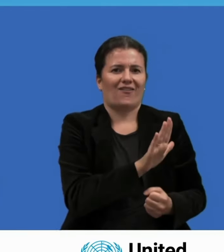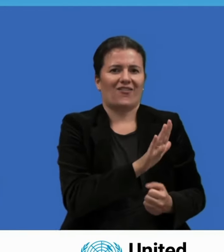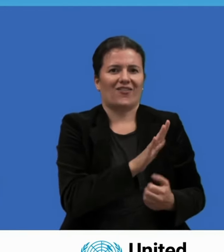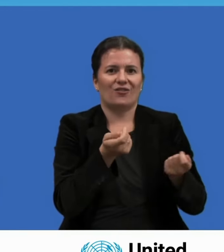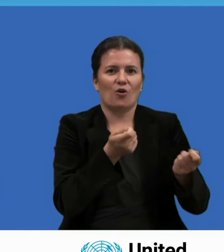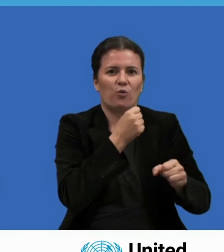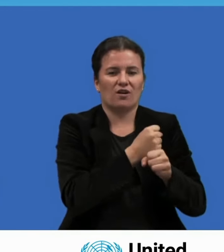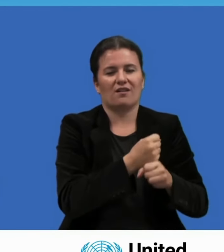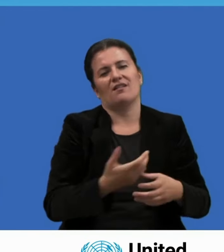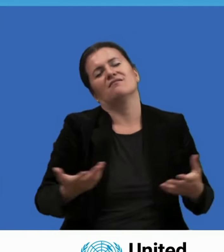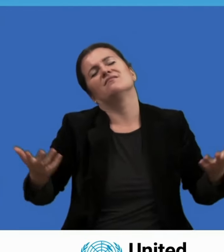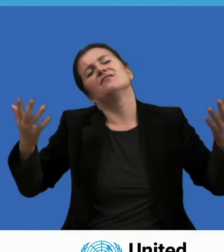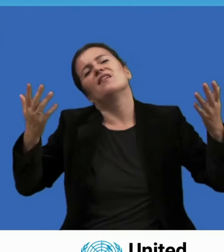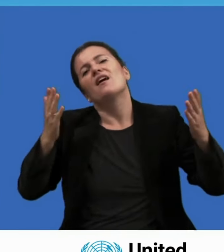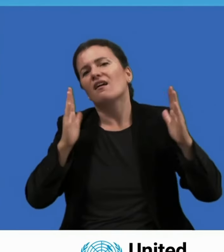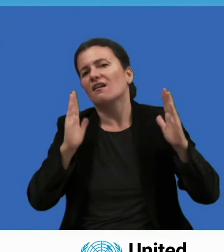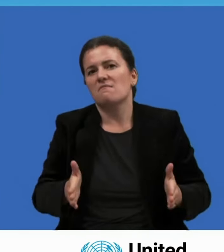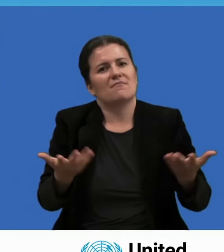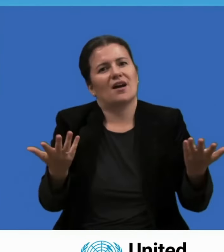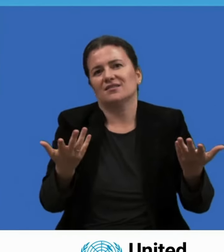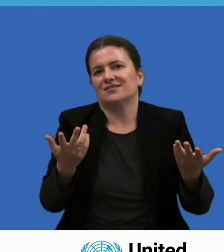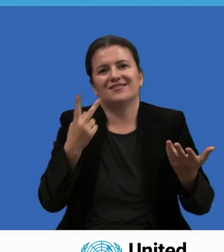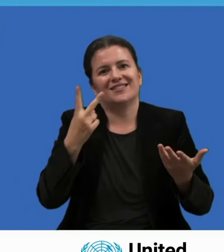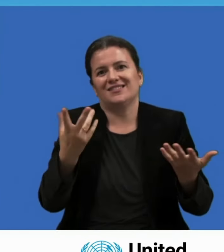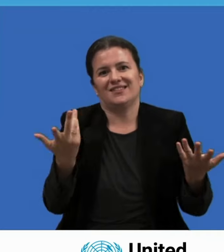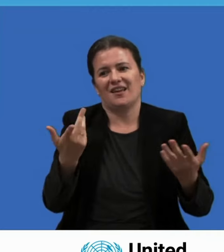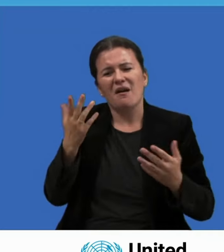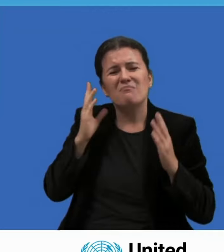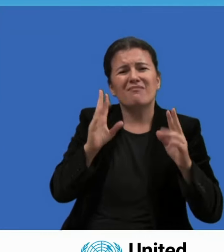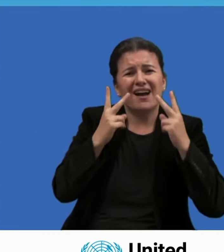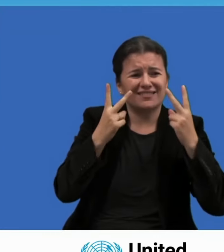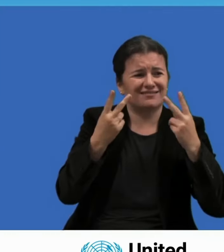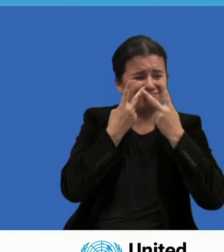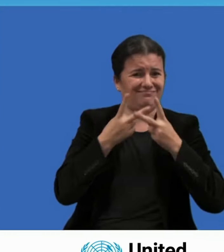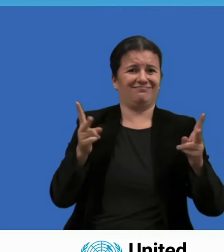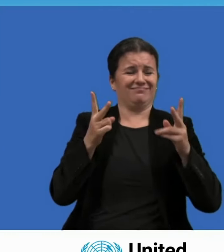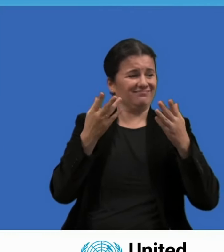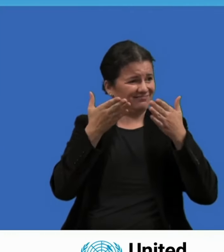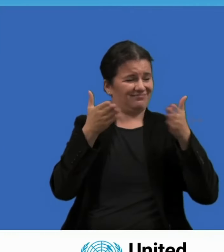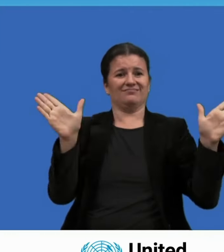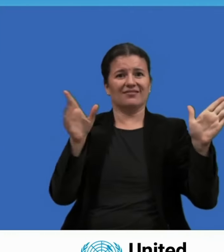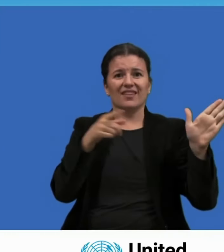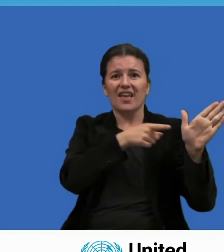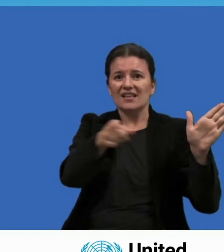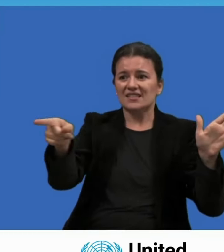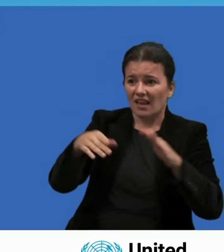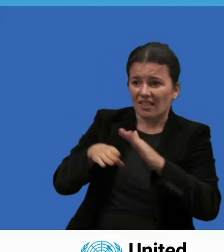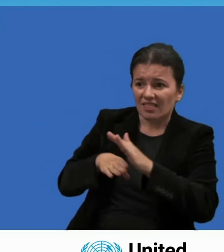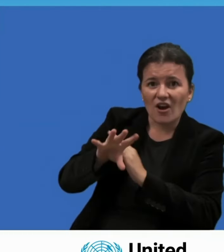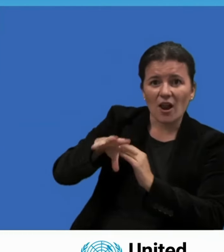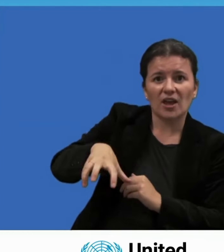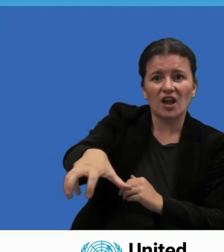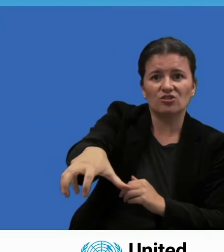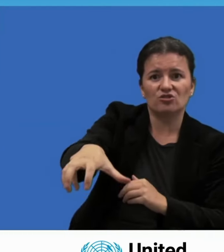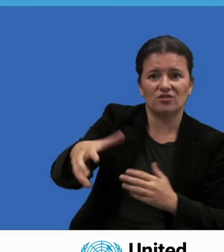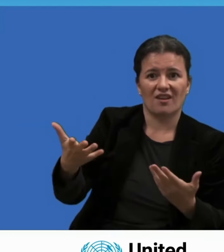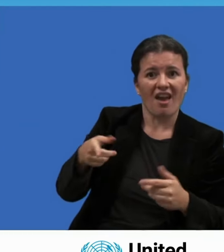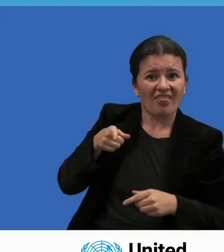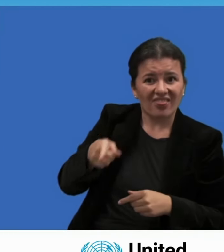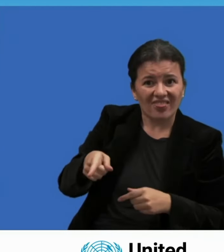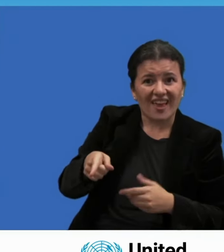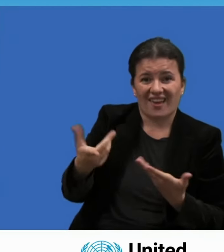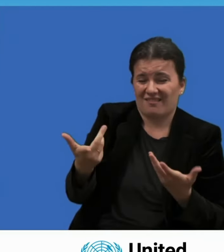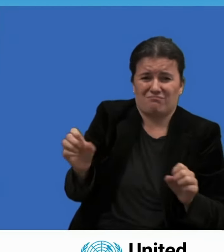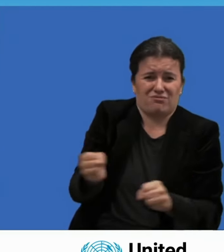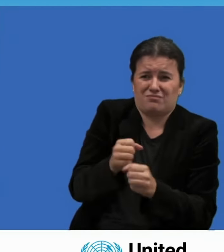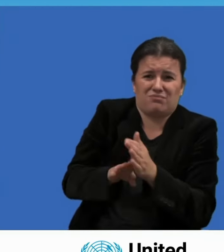Sul Global não está representado de forma condizente com o seu atual peso político, econômico e democrático.